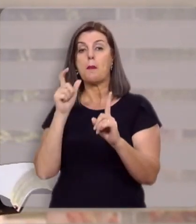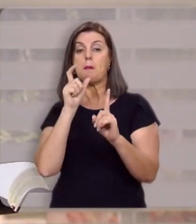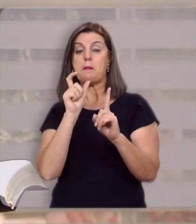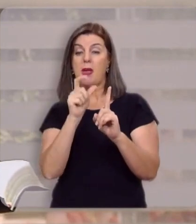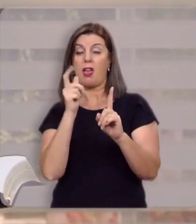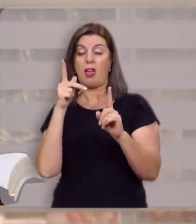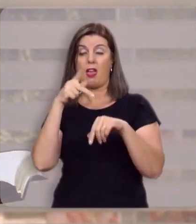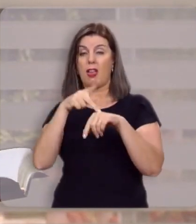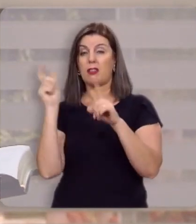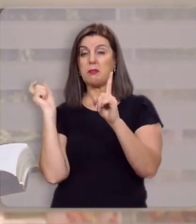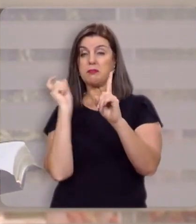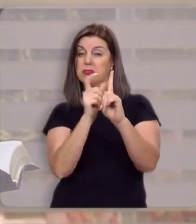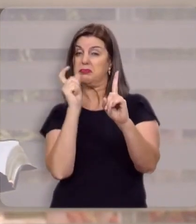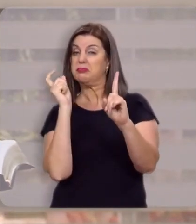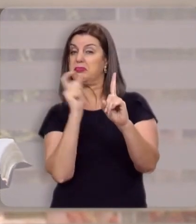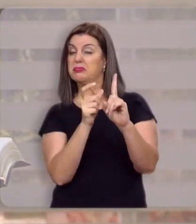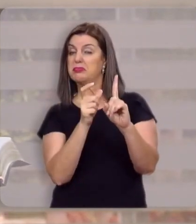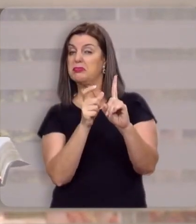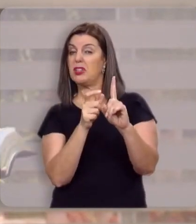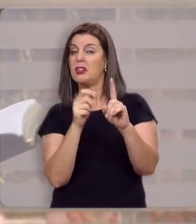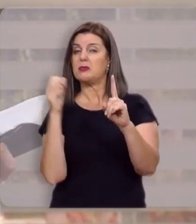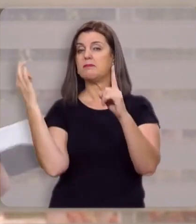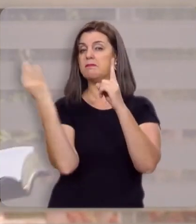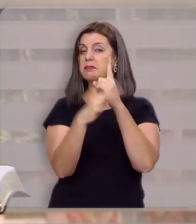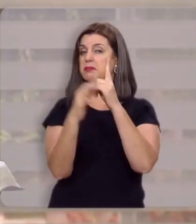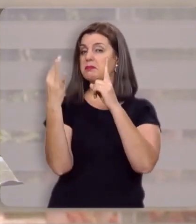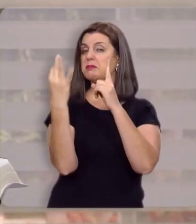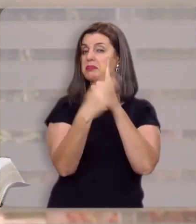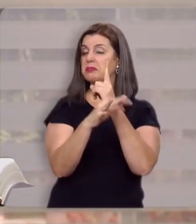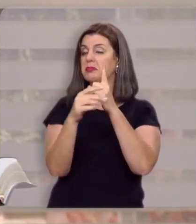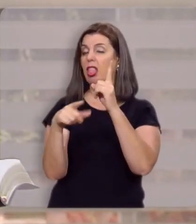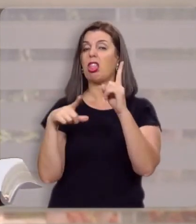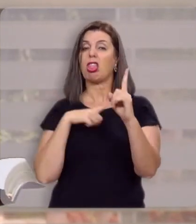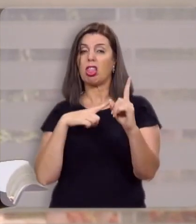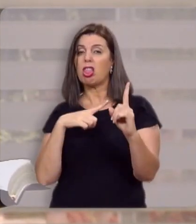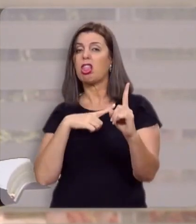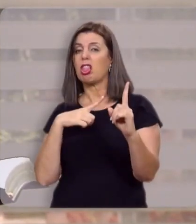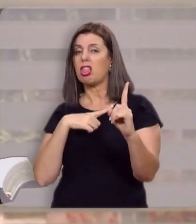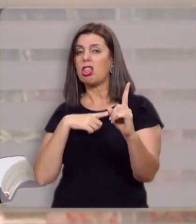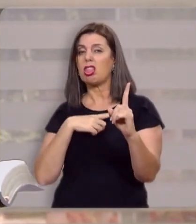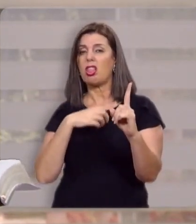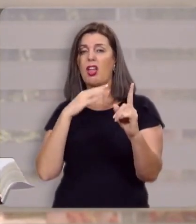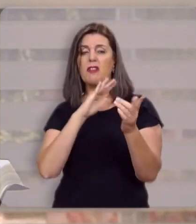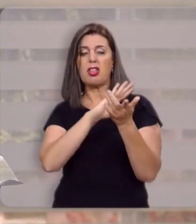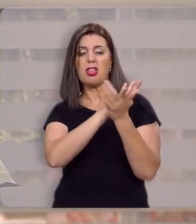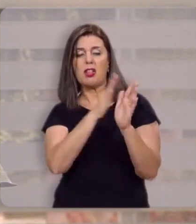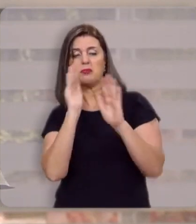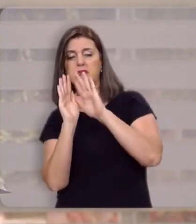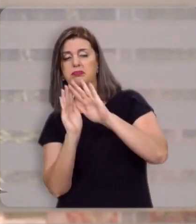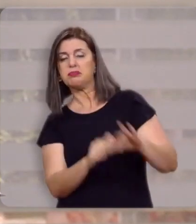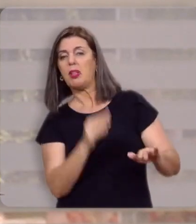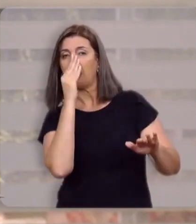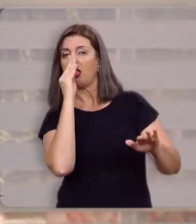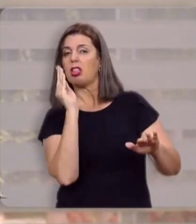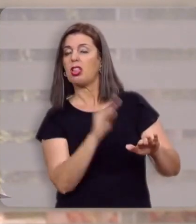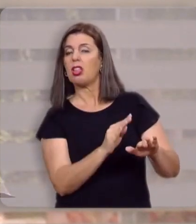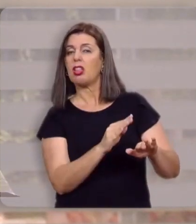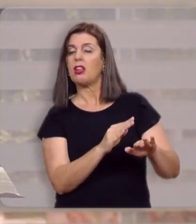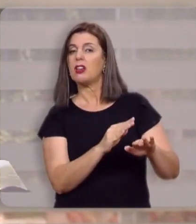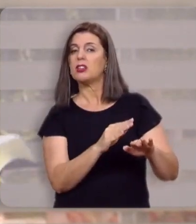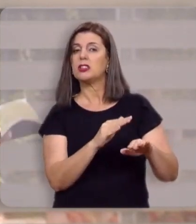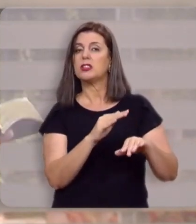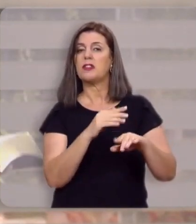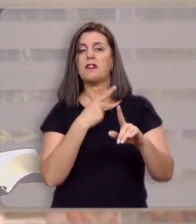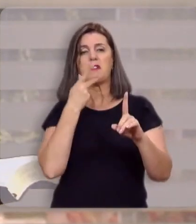apedrejado em Listra, ele foi açoitado em Filipos, ele foi escorraçado das cidades de Tessalônica e Bereia,